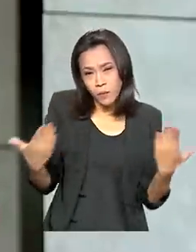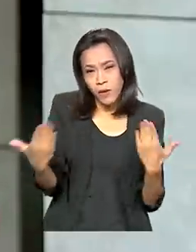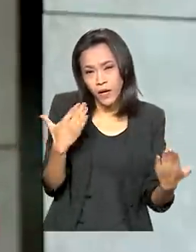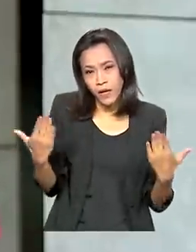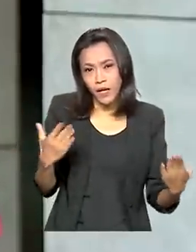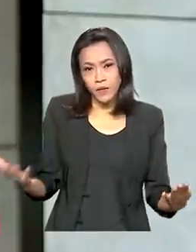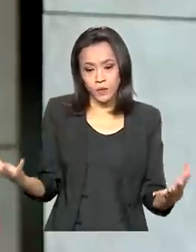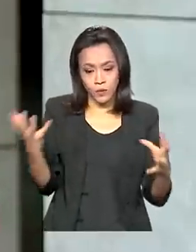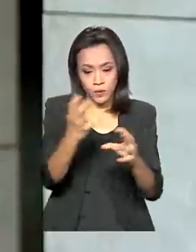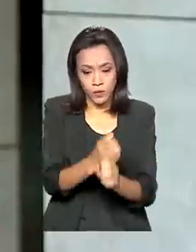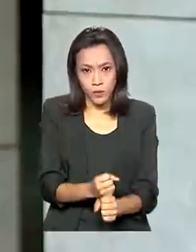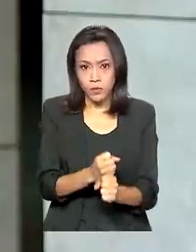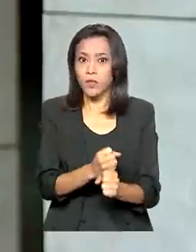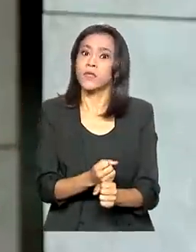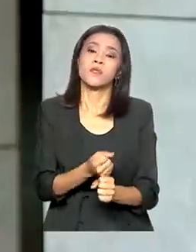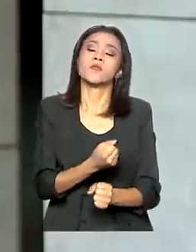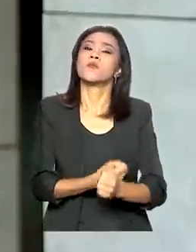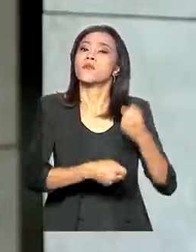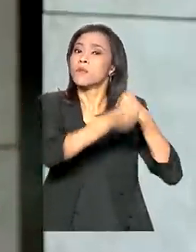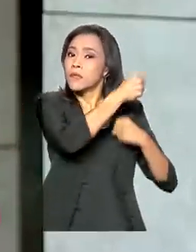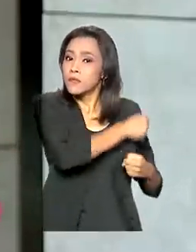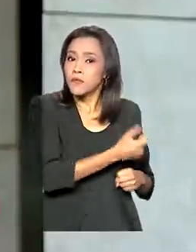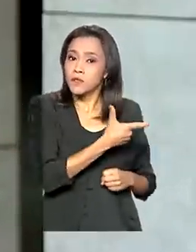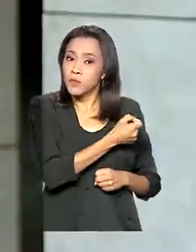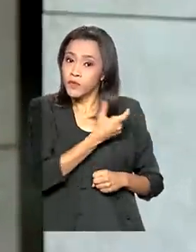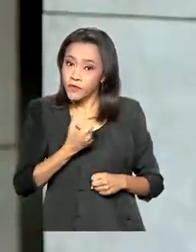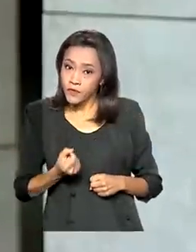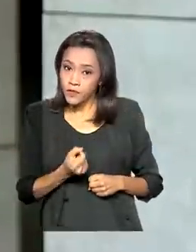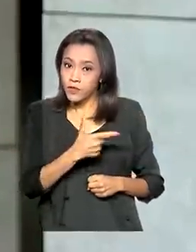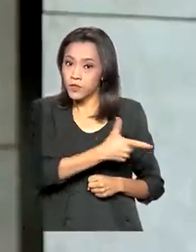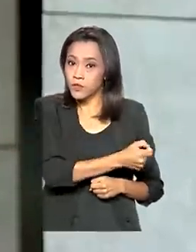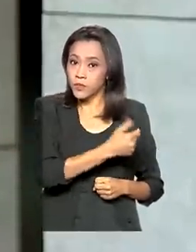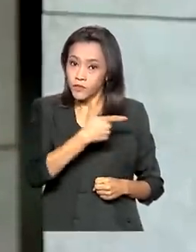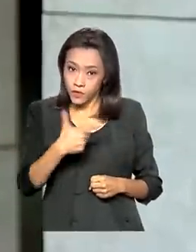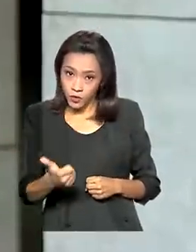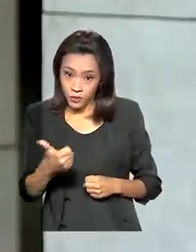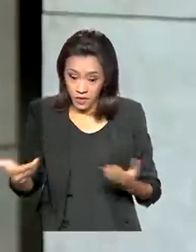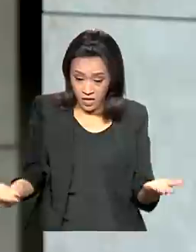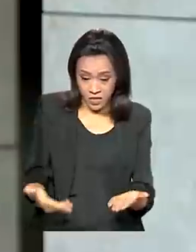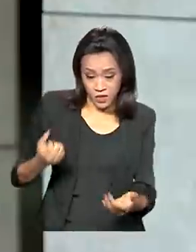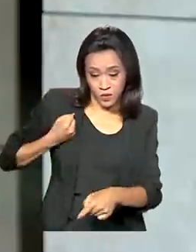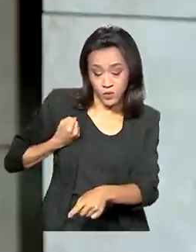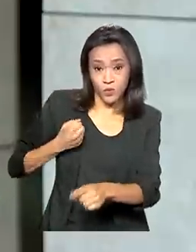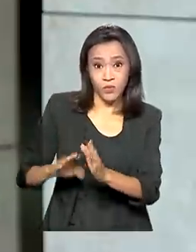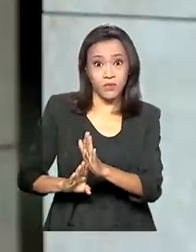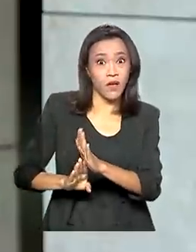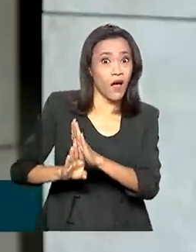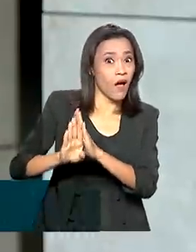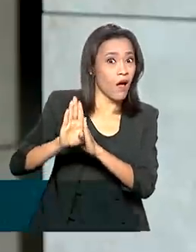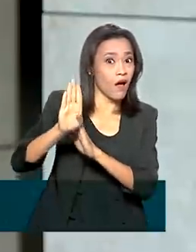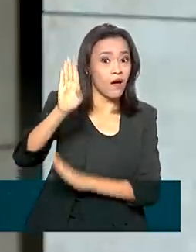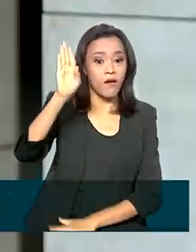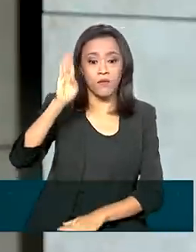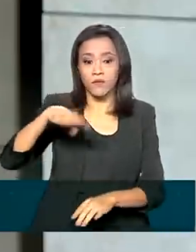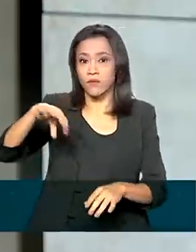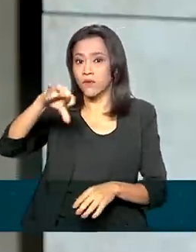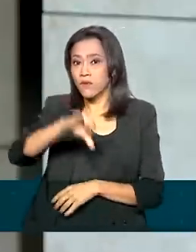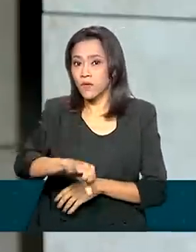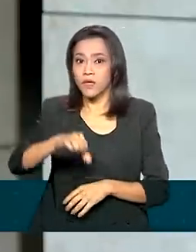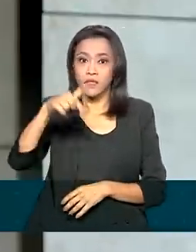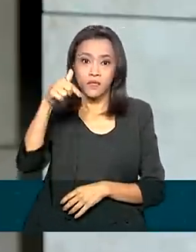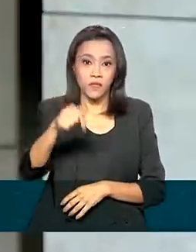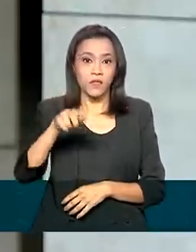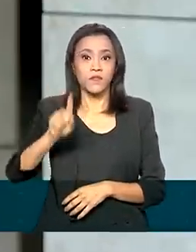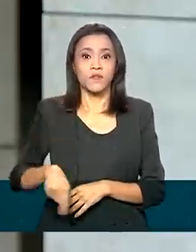totais de 2020 e 2021, os números de agora já indicam alta de 97,6